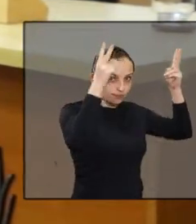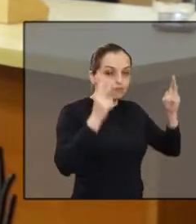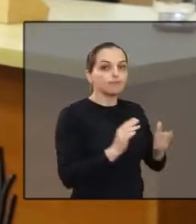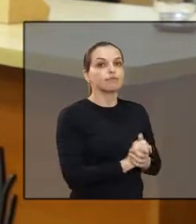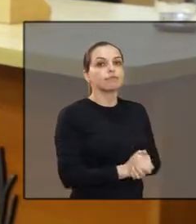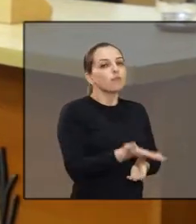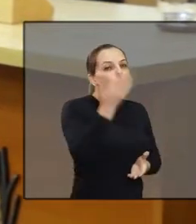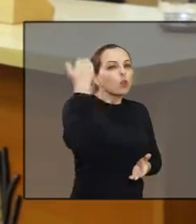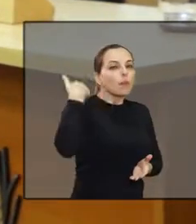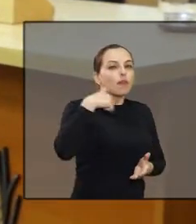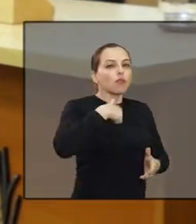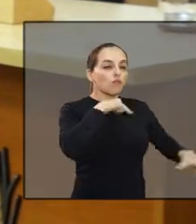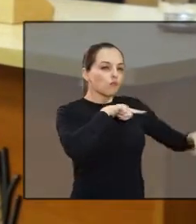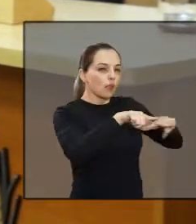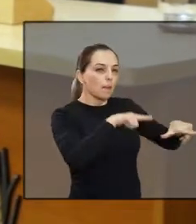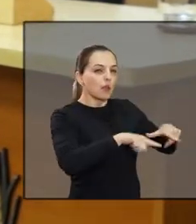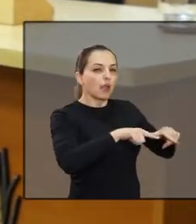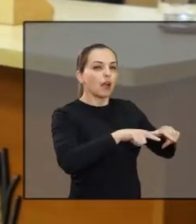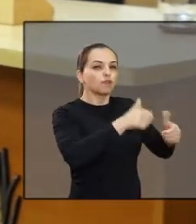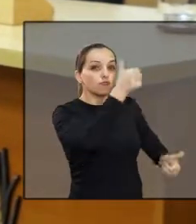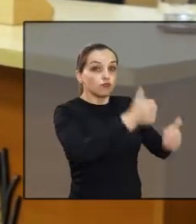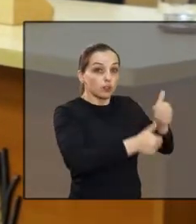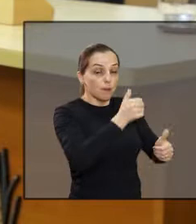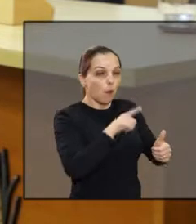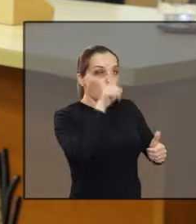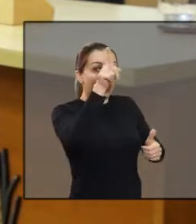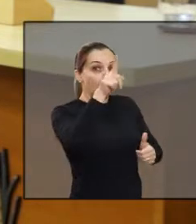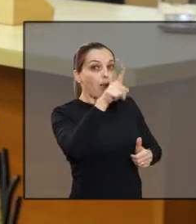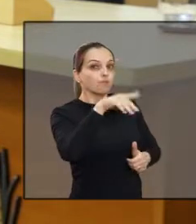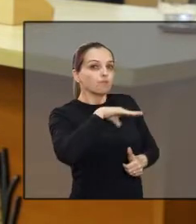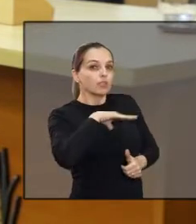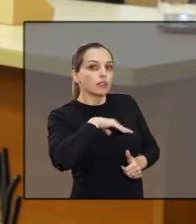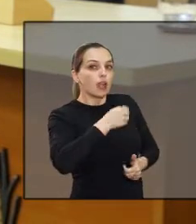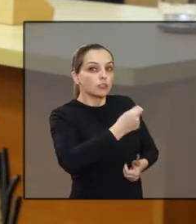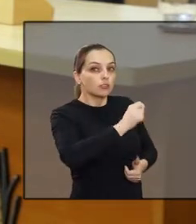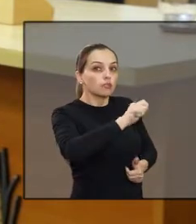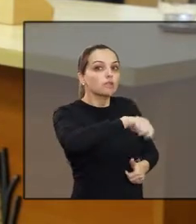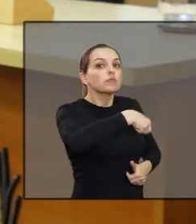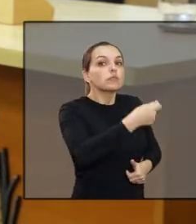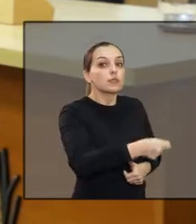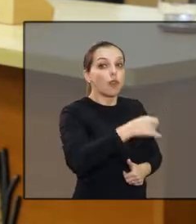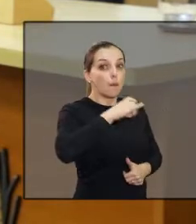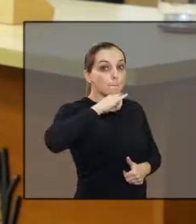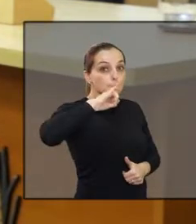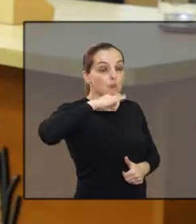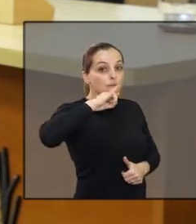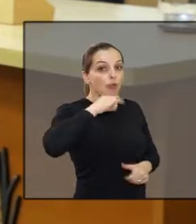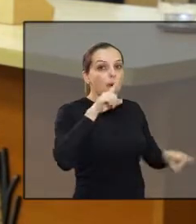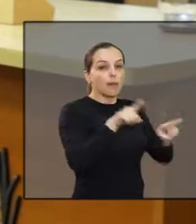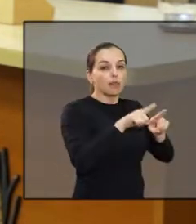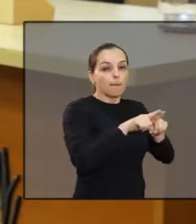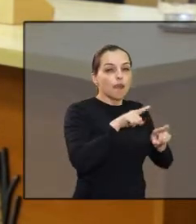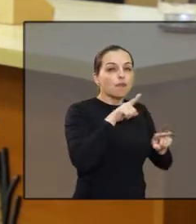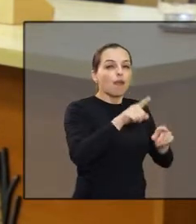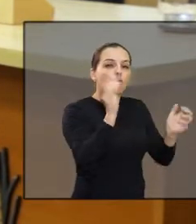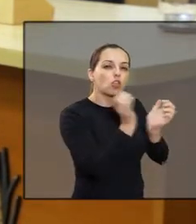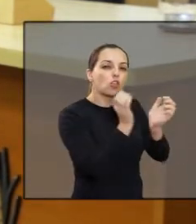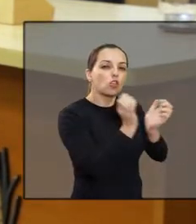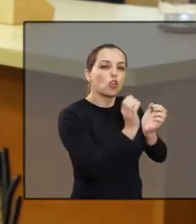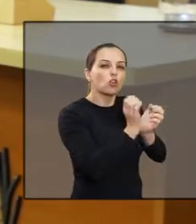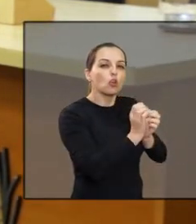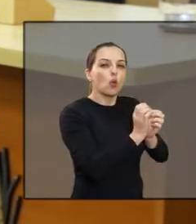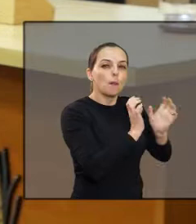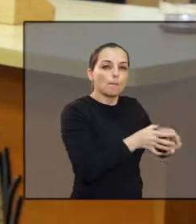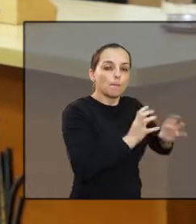desde que eu a conheci, conheci em Piracicaba, quando eu fui jogar no 15 Piracicaba, e ela jogava no BCM. E